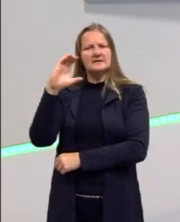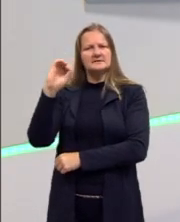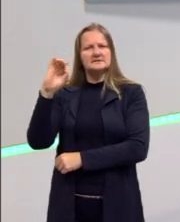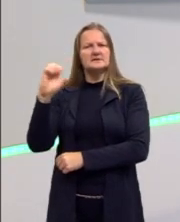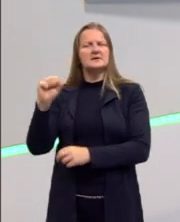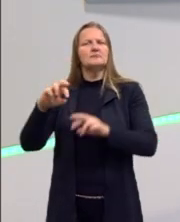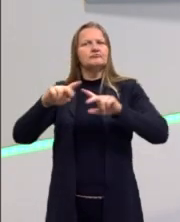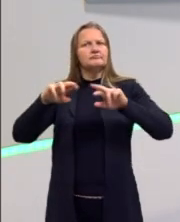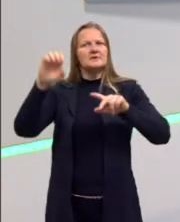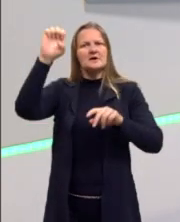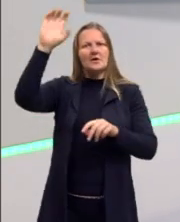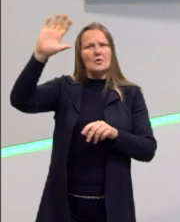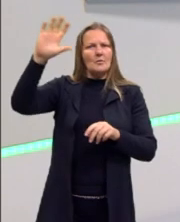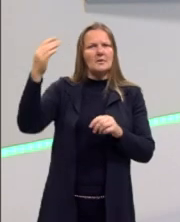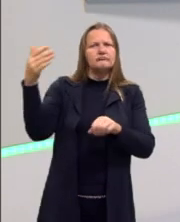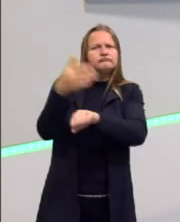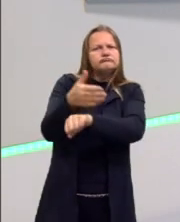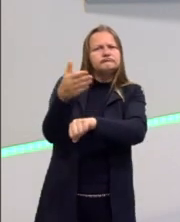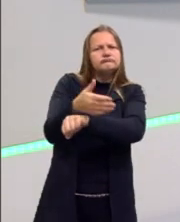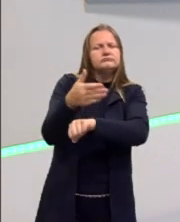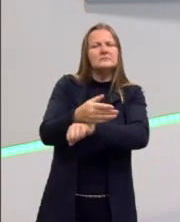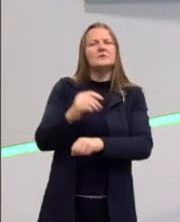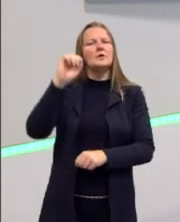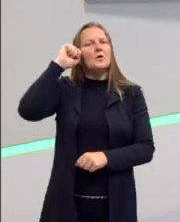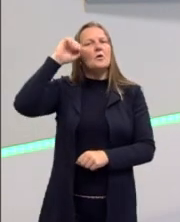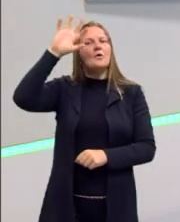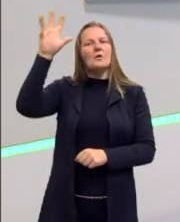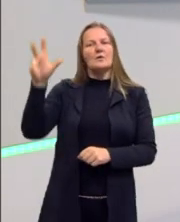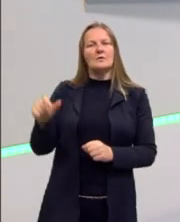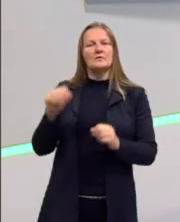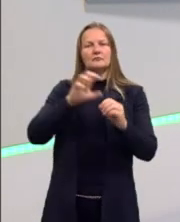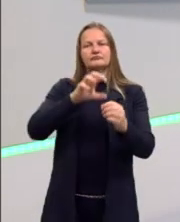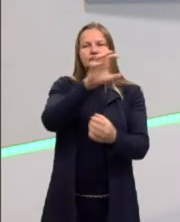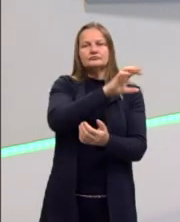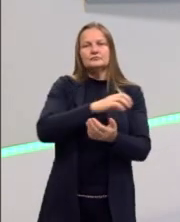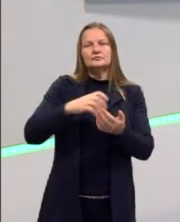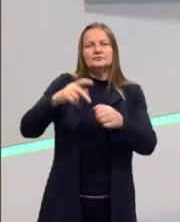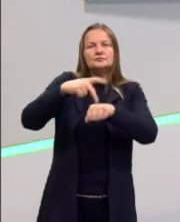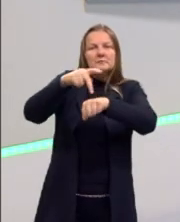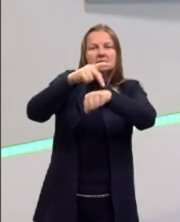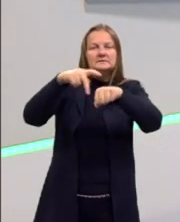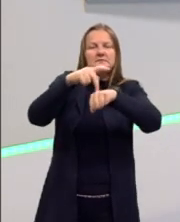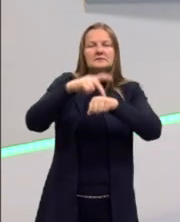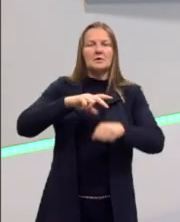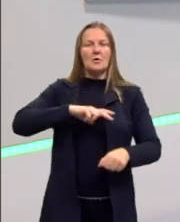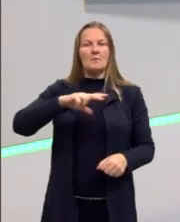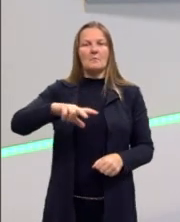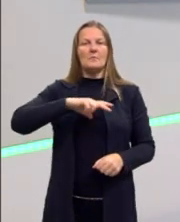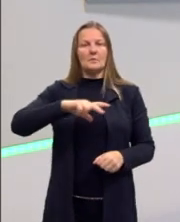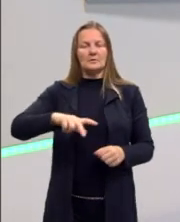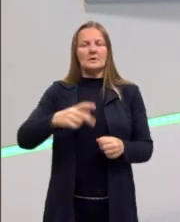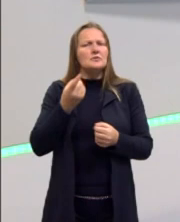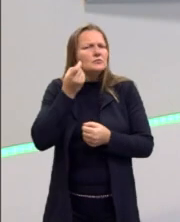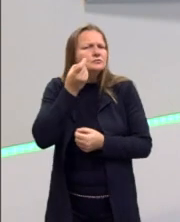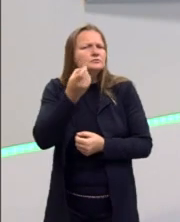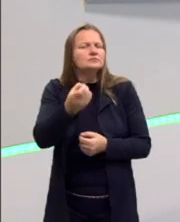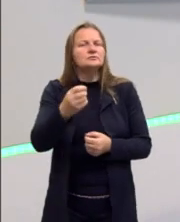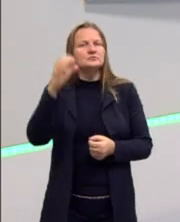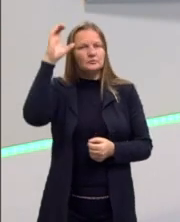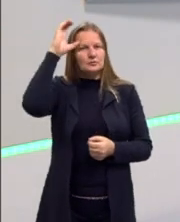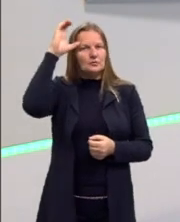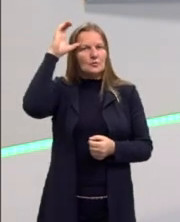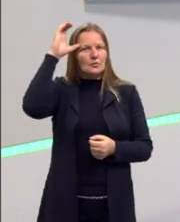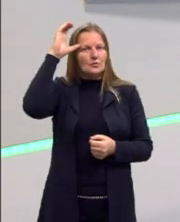europeus ali. E esse continente, então, africano foi dividido entre as nações. Portugal tinha muito interesse no Congo,